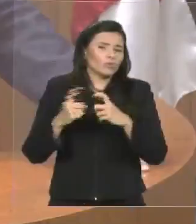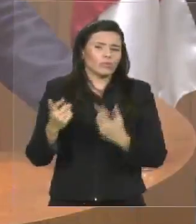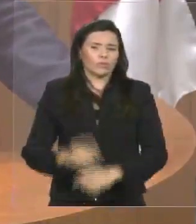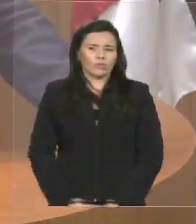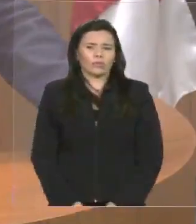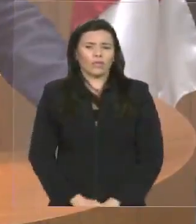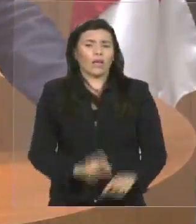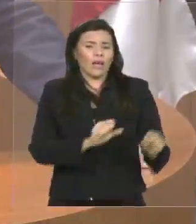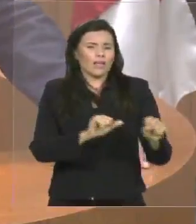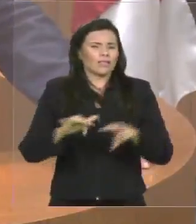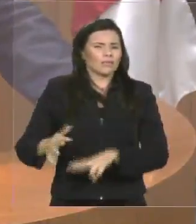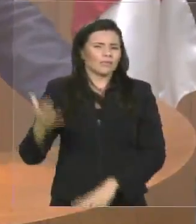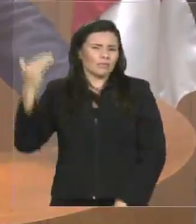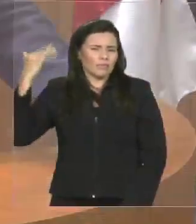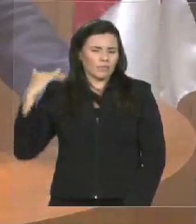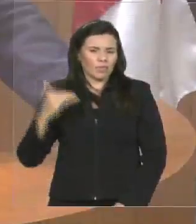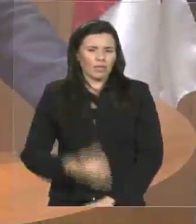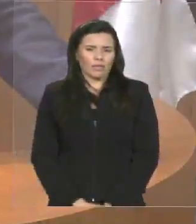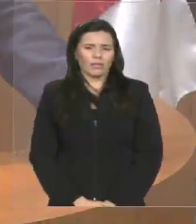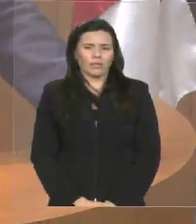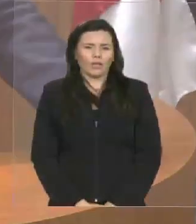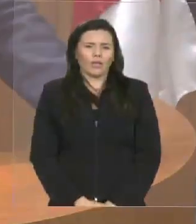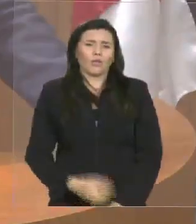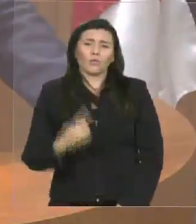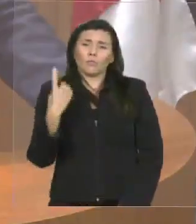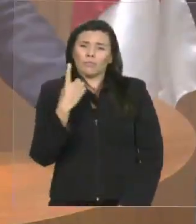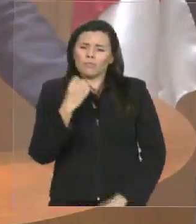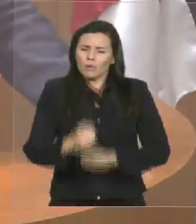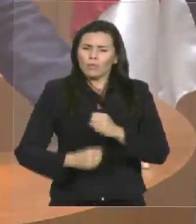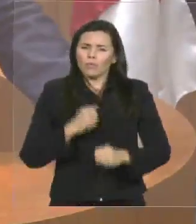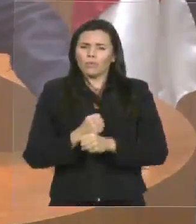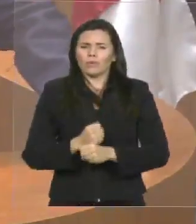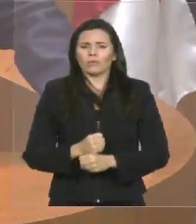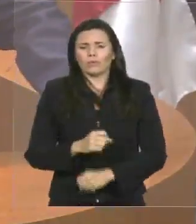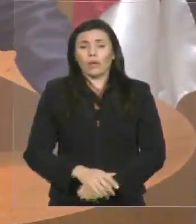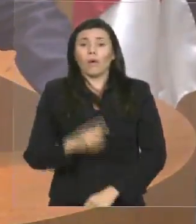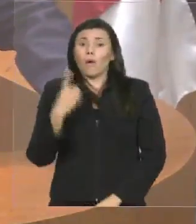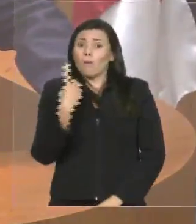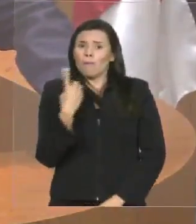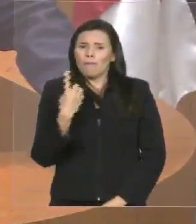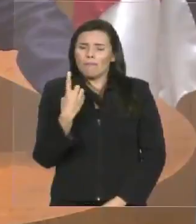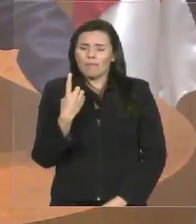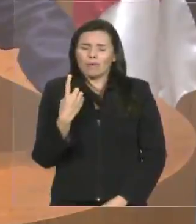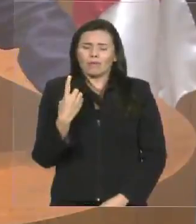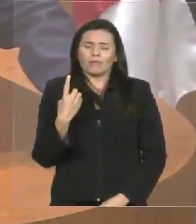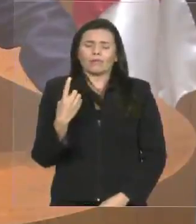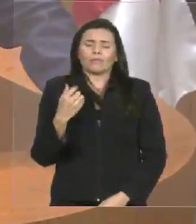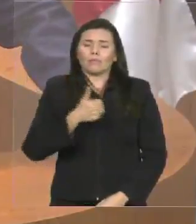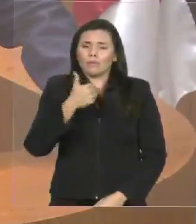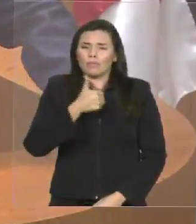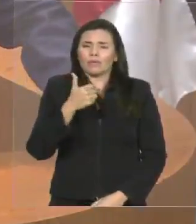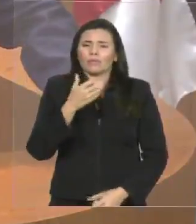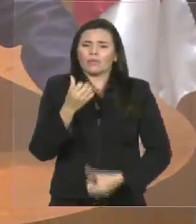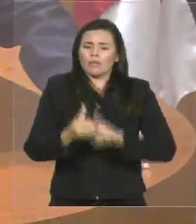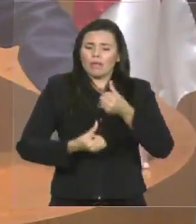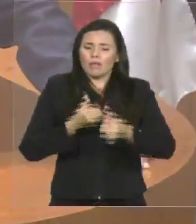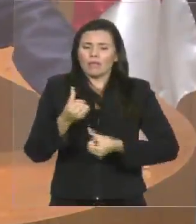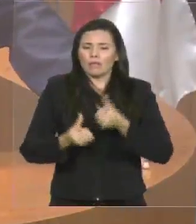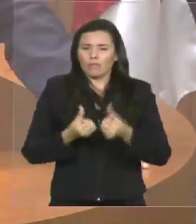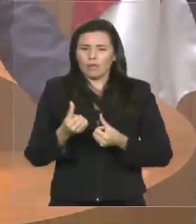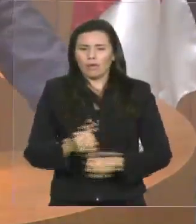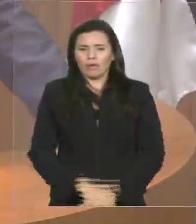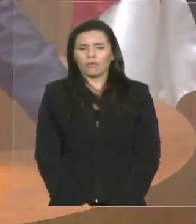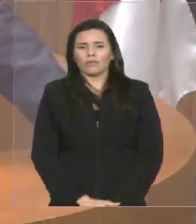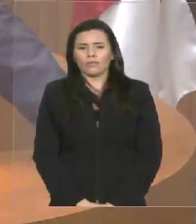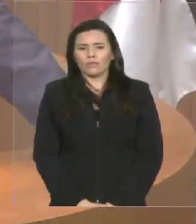que somente no primeiro período do curso de medicina em Imperatriz, de 40 alunos matriculados, o primeiro período que